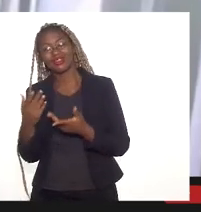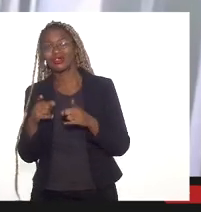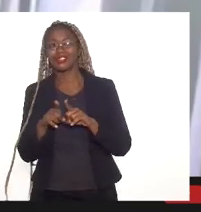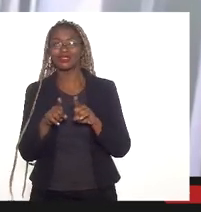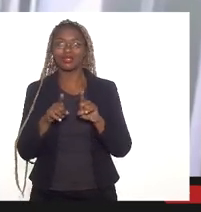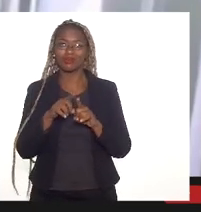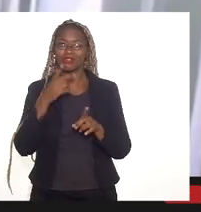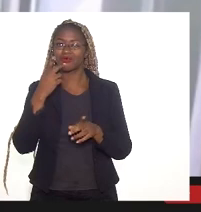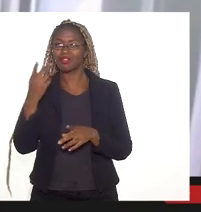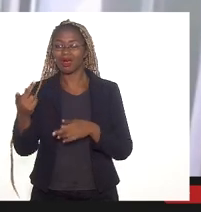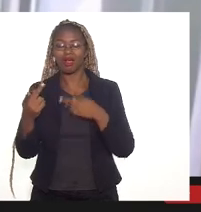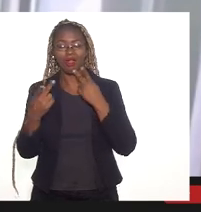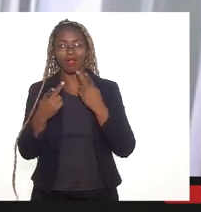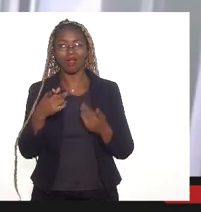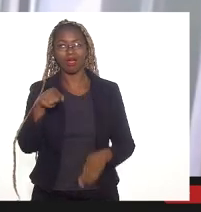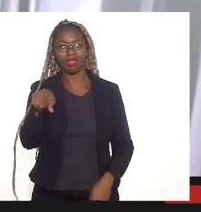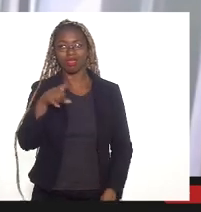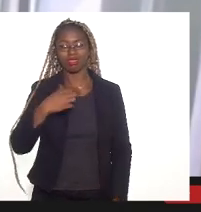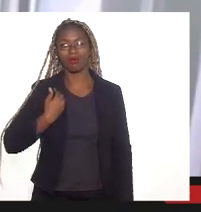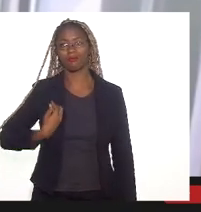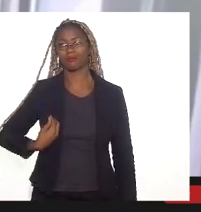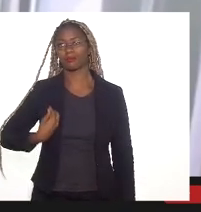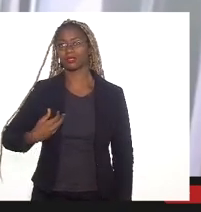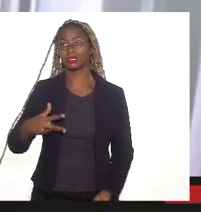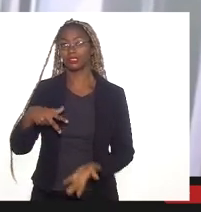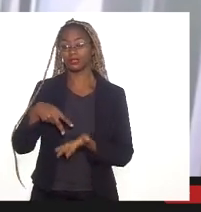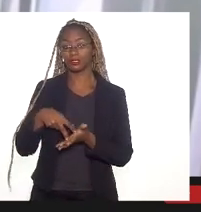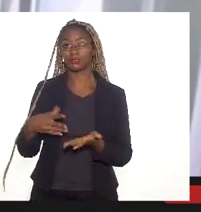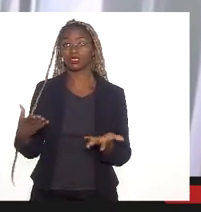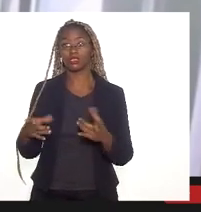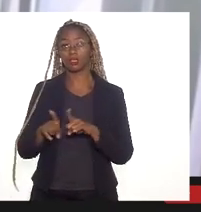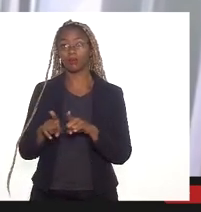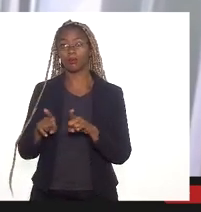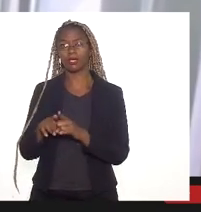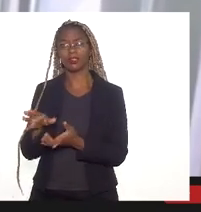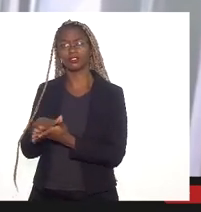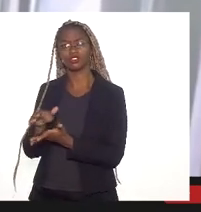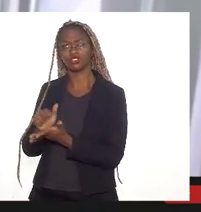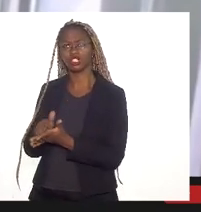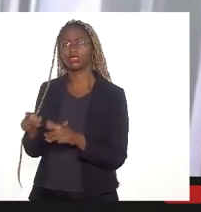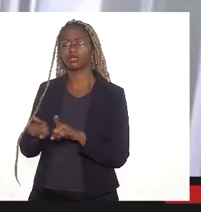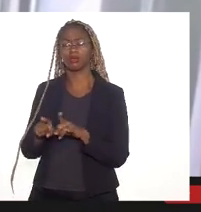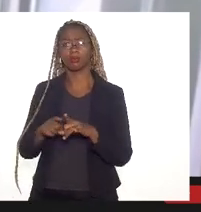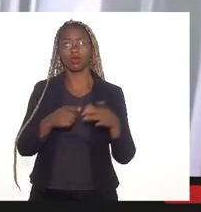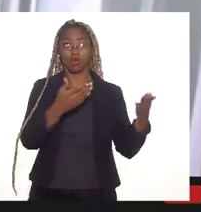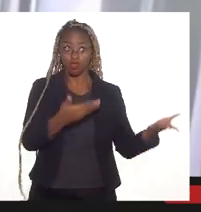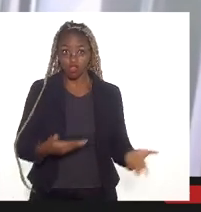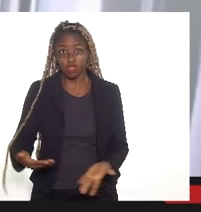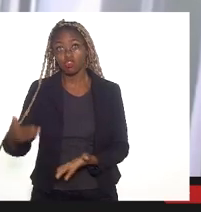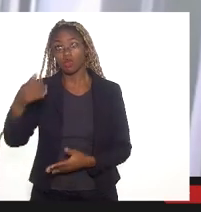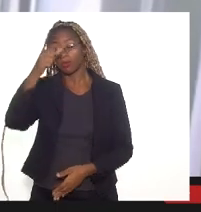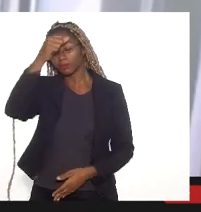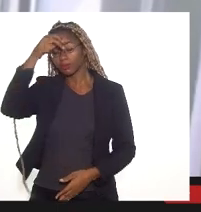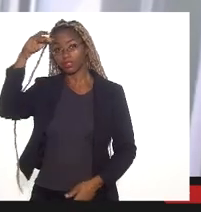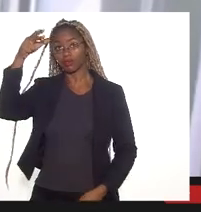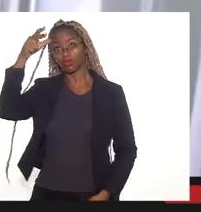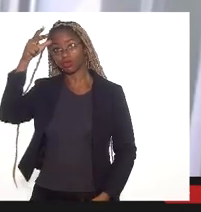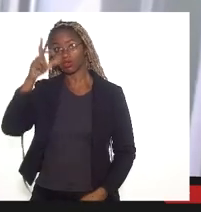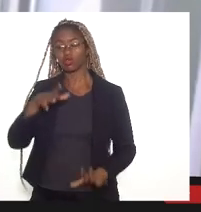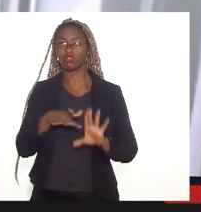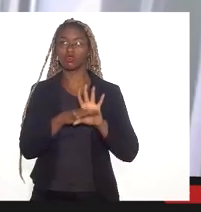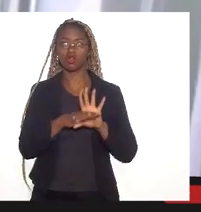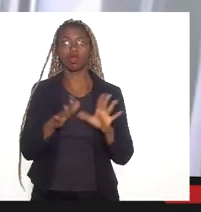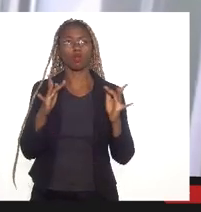demais presenças. Quero registrar que foi convidada a Prefeitura de Duque de Caxias, fizemos vários